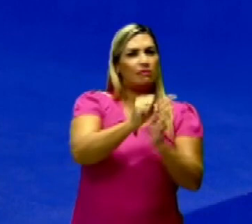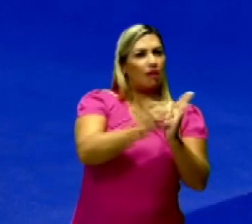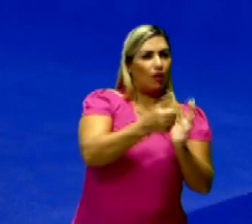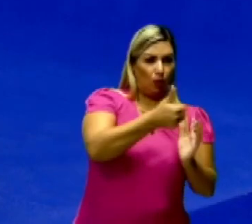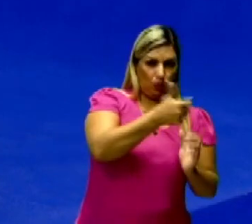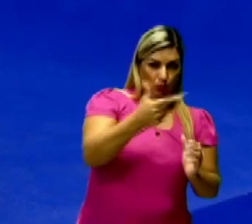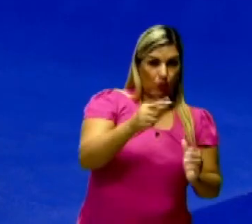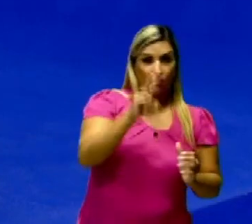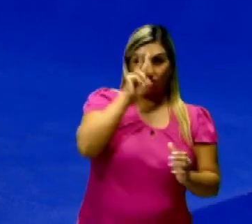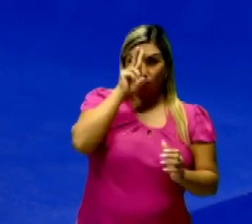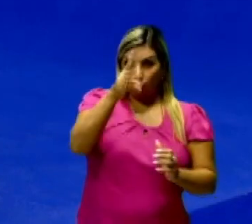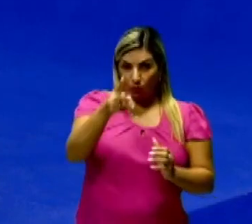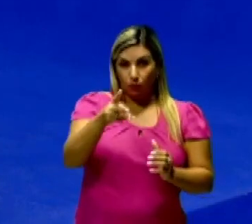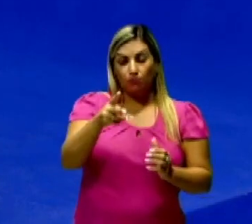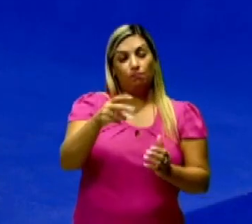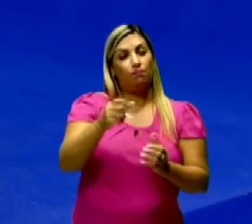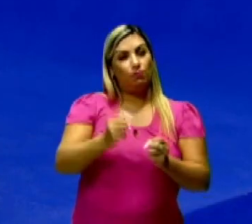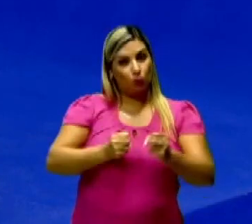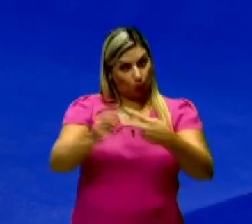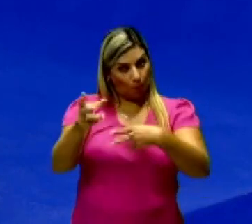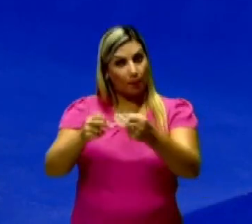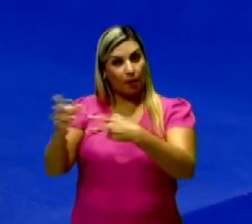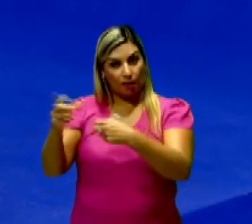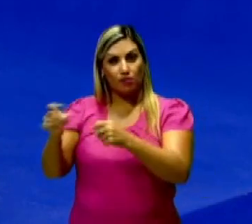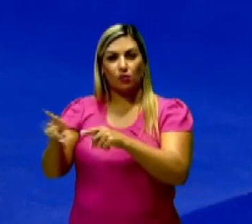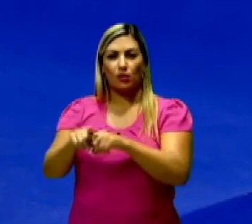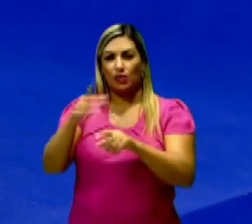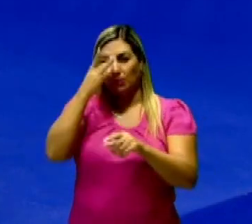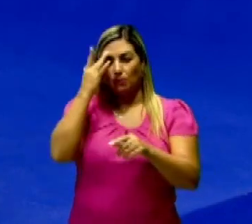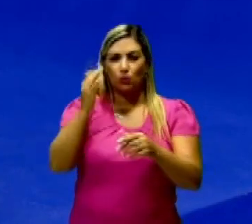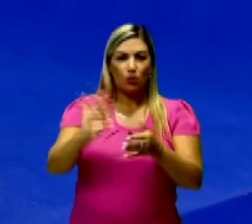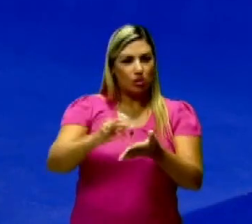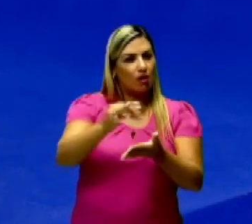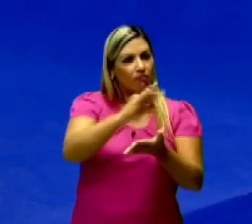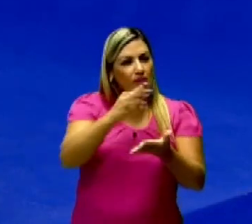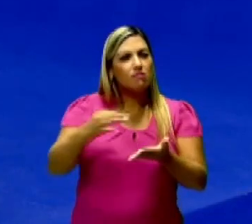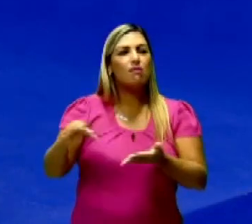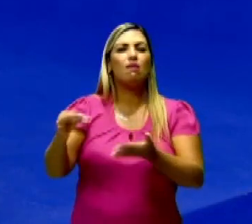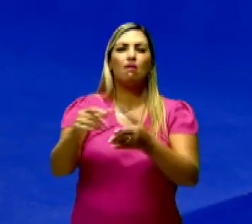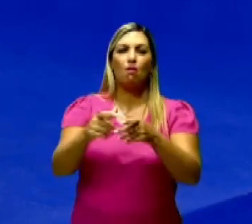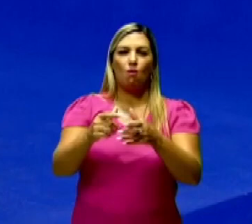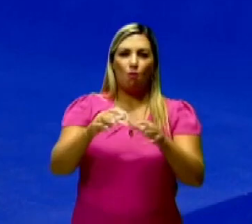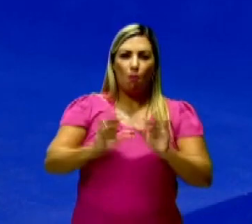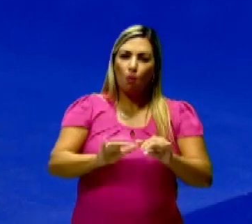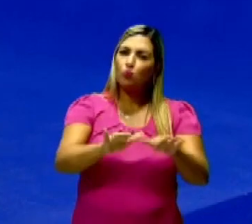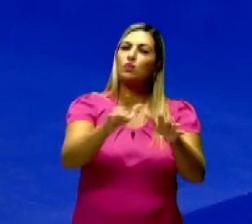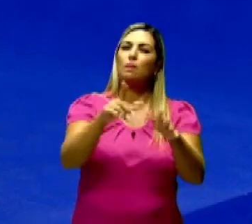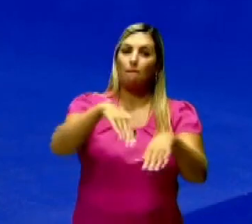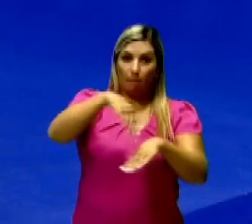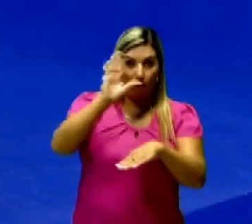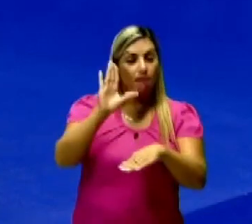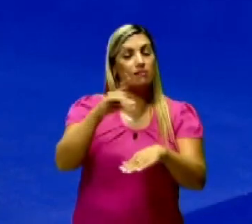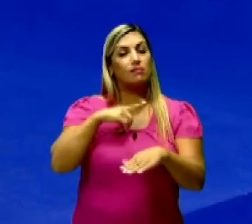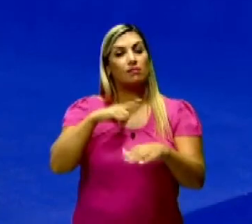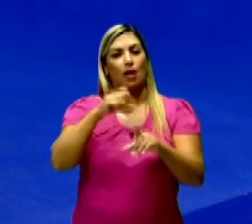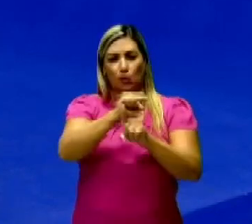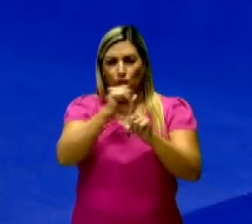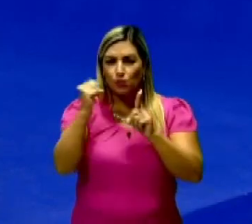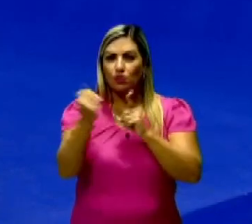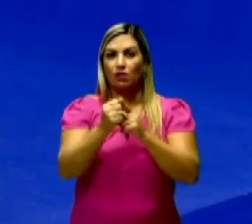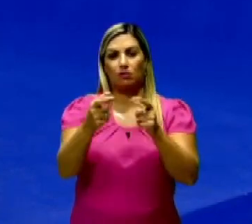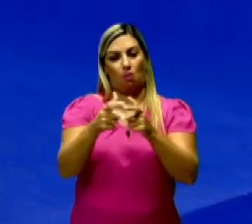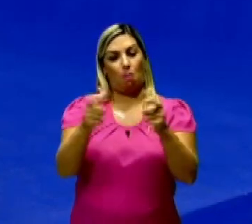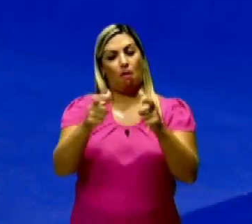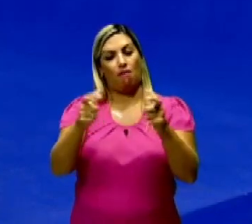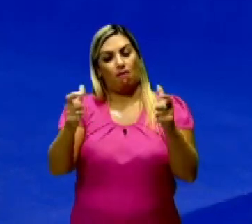XII, né, um fortalecimento do comércio. Então o artesão, ele vai começar uma produção maior, vai produzir mais, a sociedade, ela vai